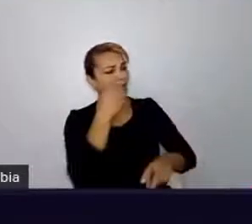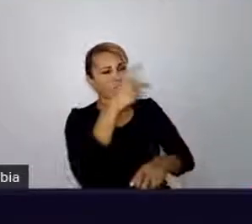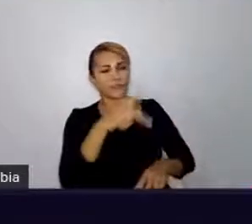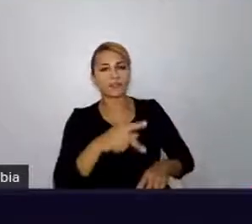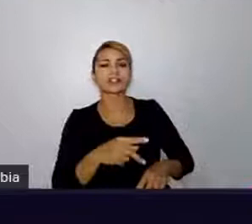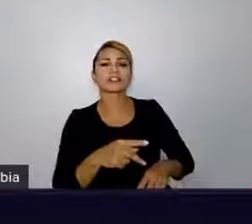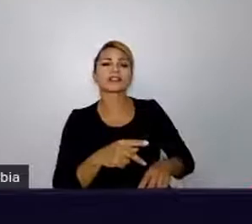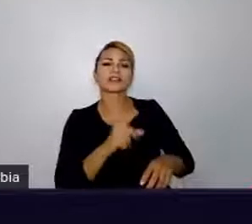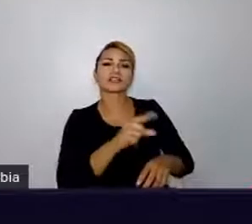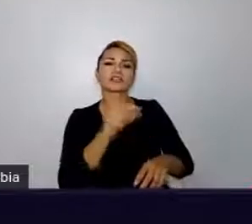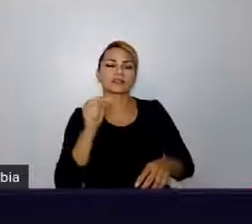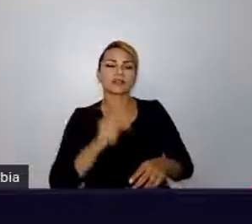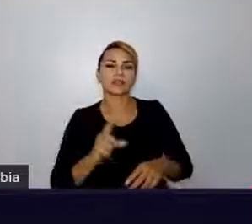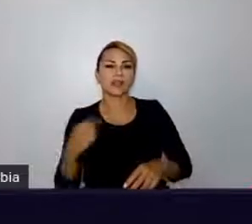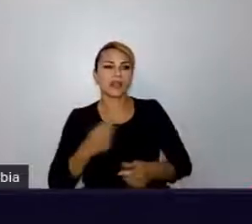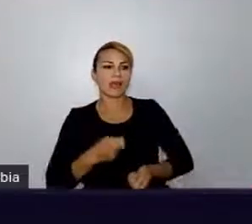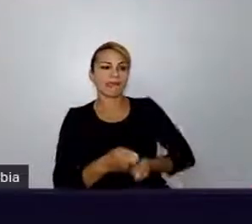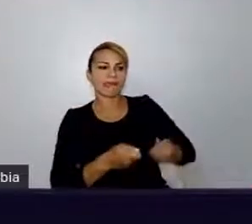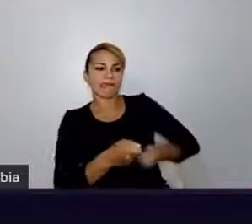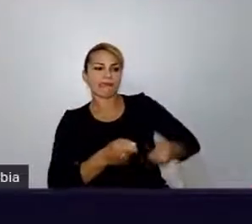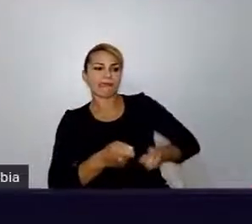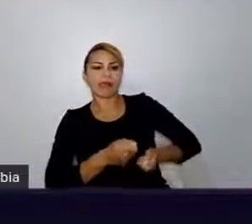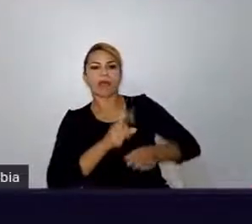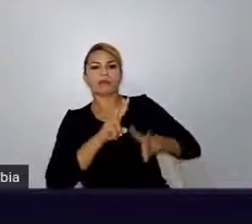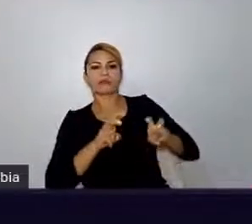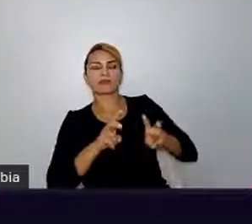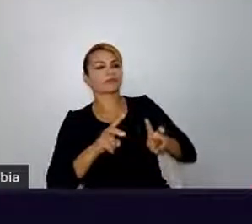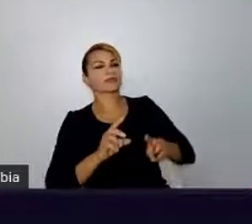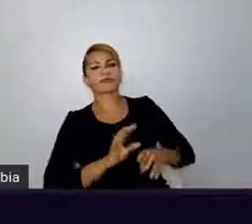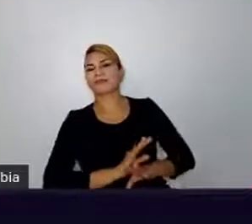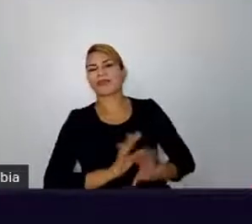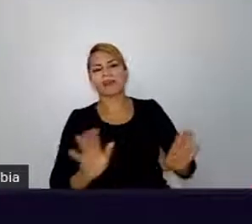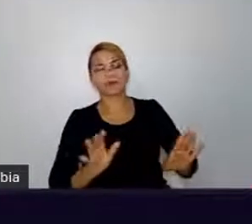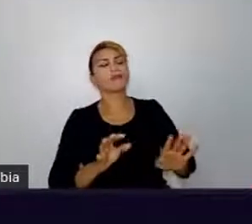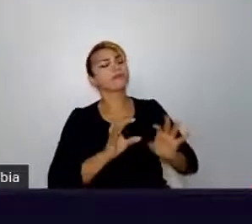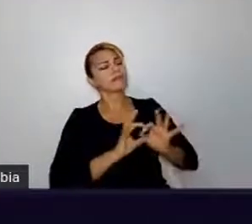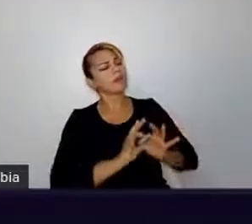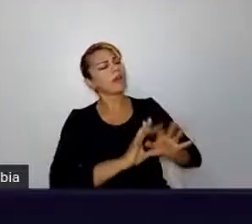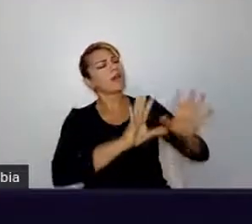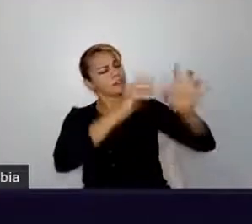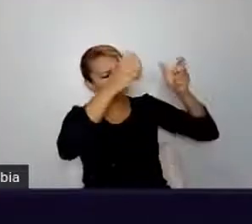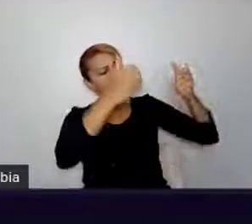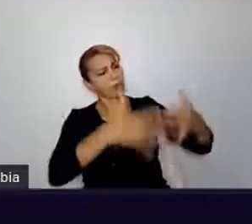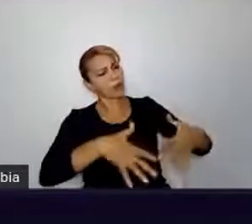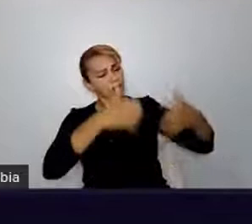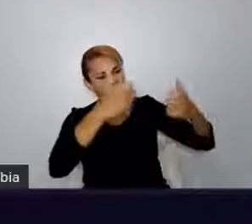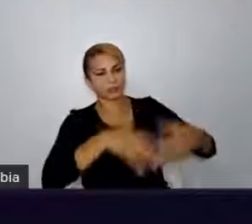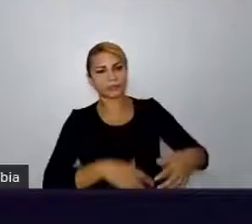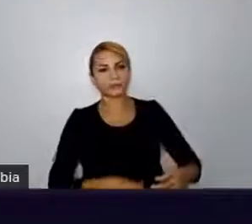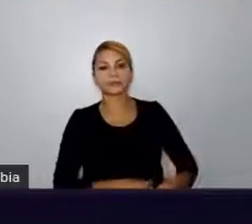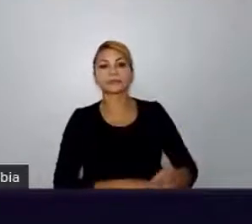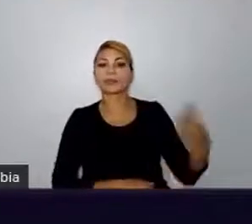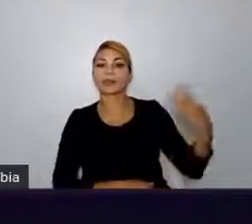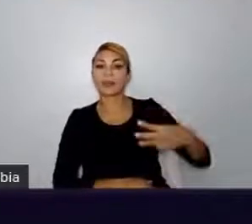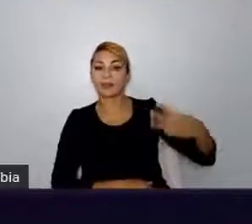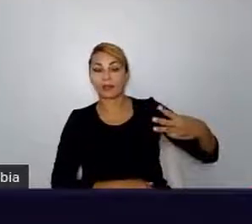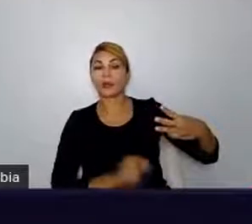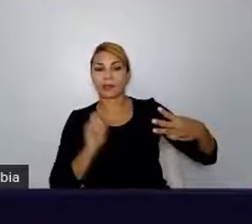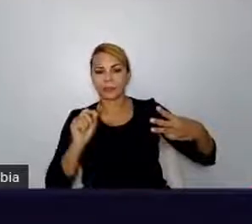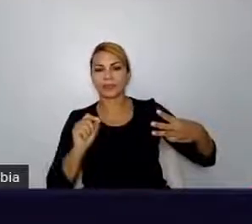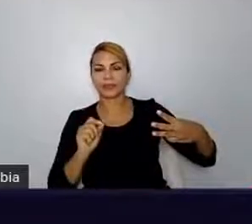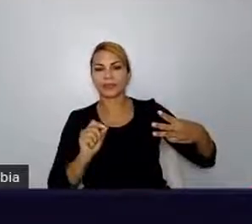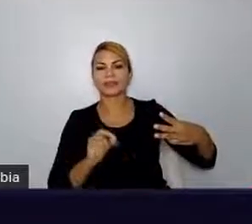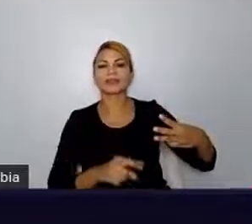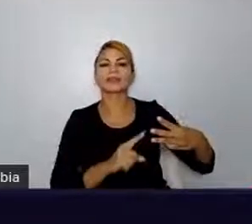narrativa desse caso. E a terceira coisa, para uma boa small talk, é assumir que sempre temos